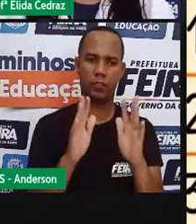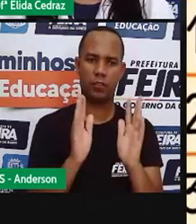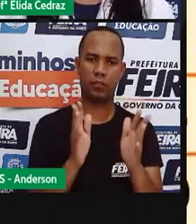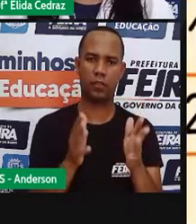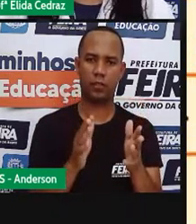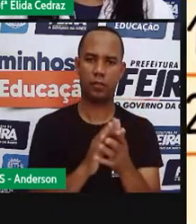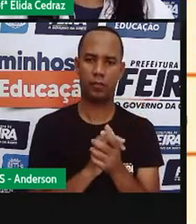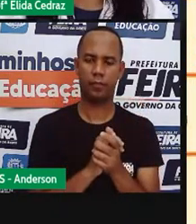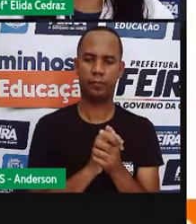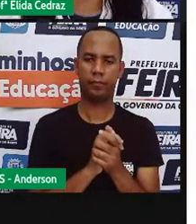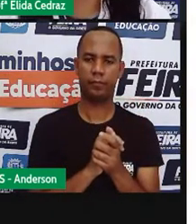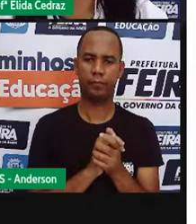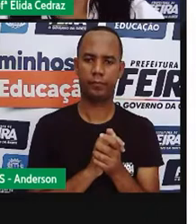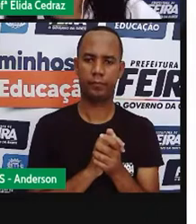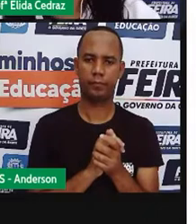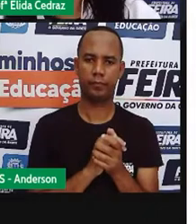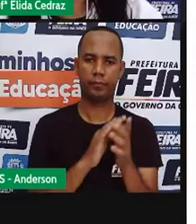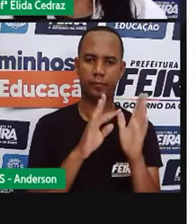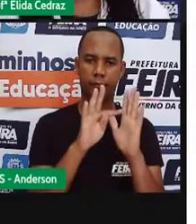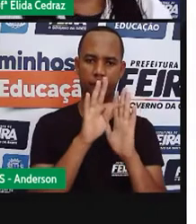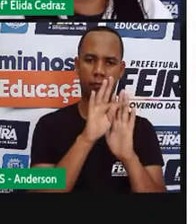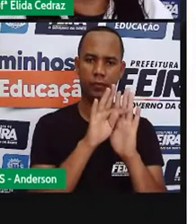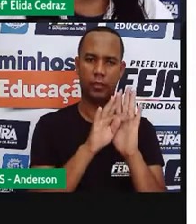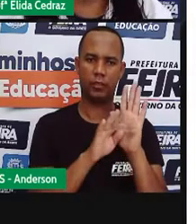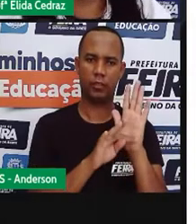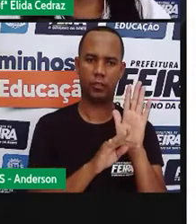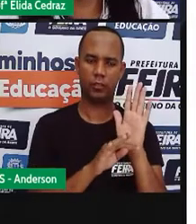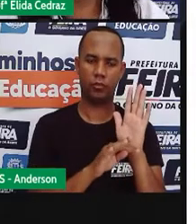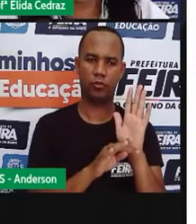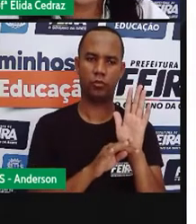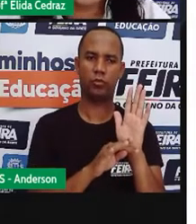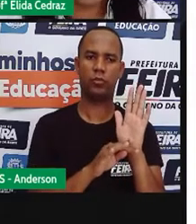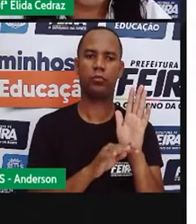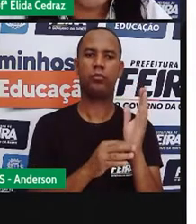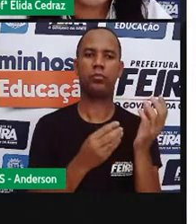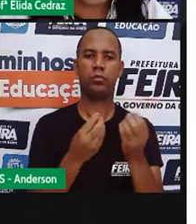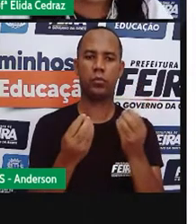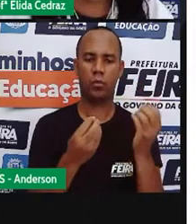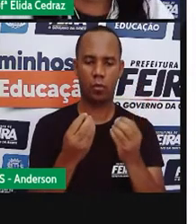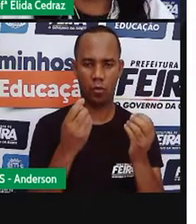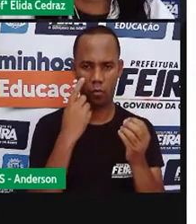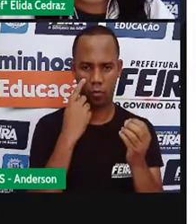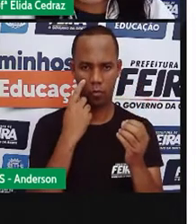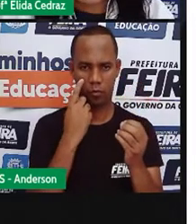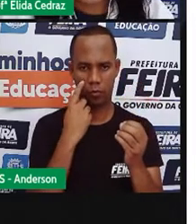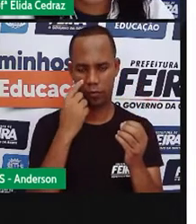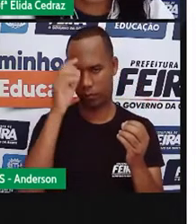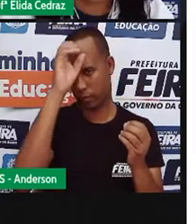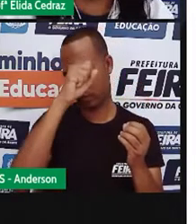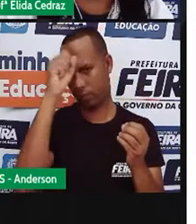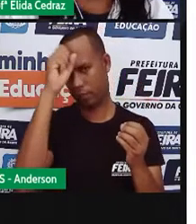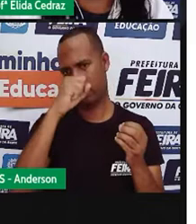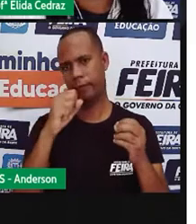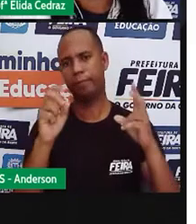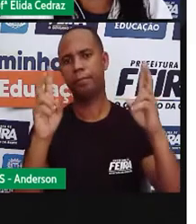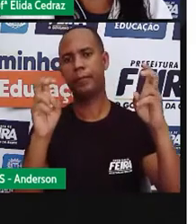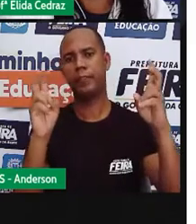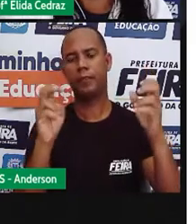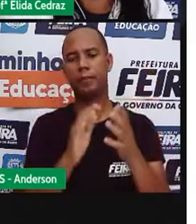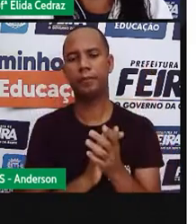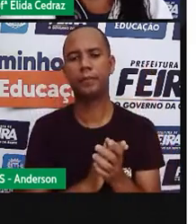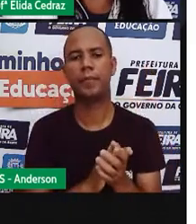Então, vamos lá, os textos jornalísticos, suportes e mídias digitais. Vocês